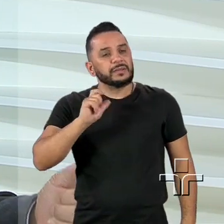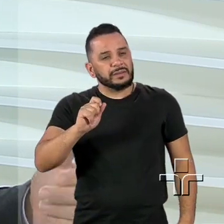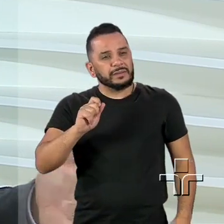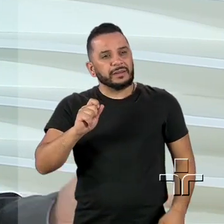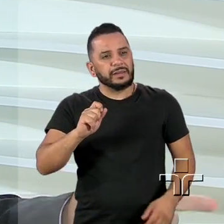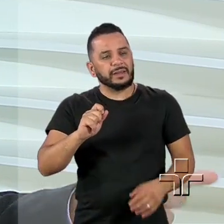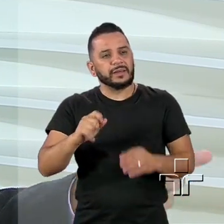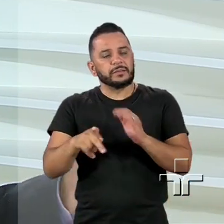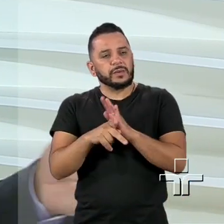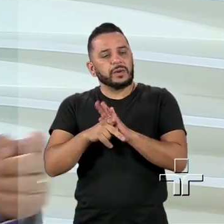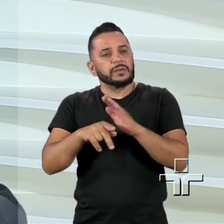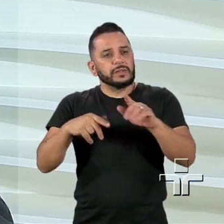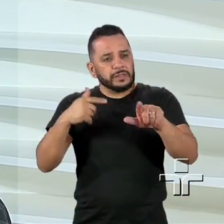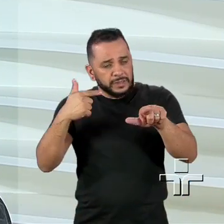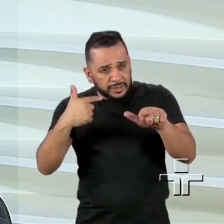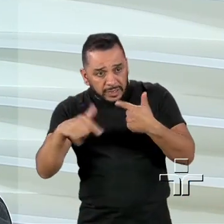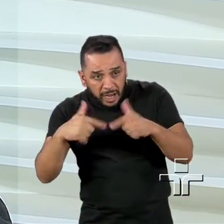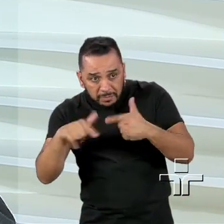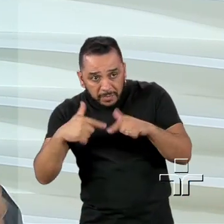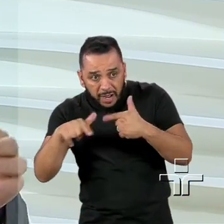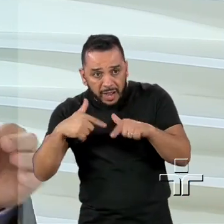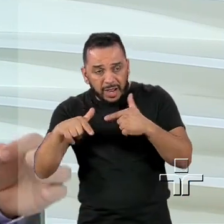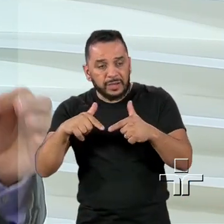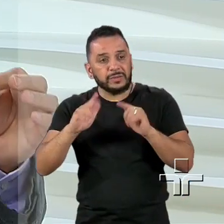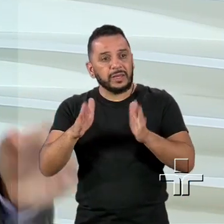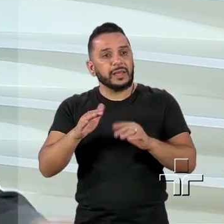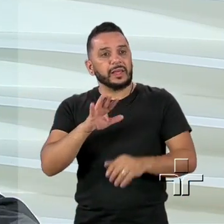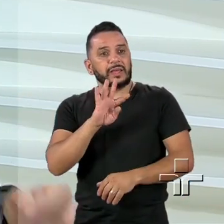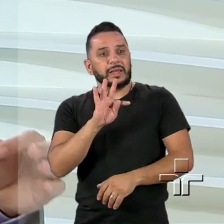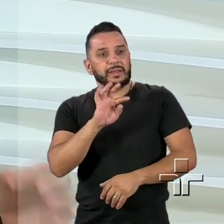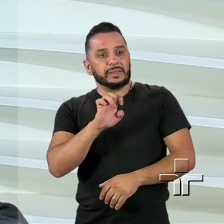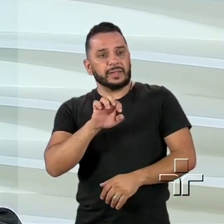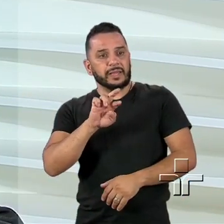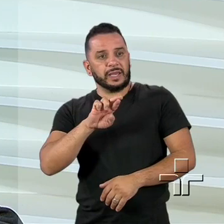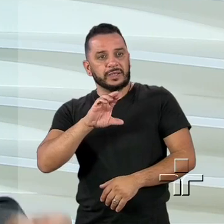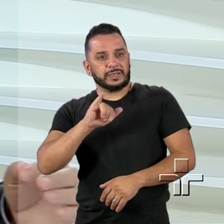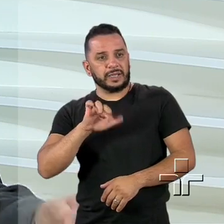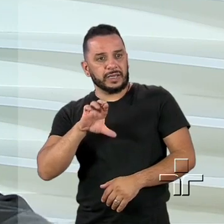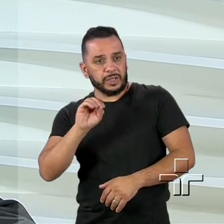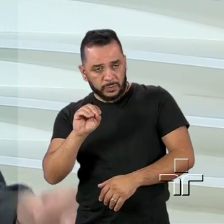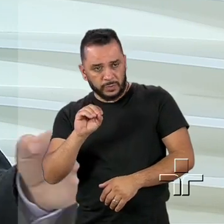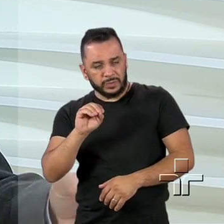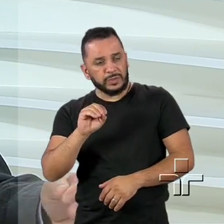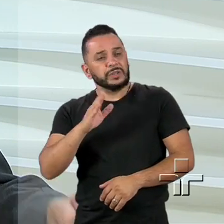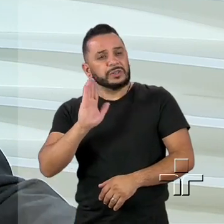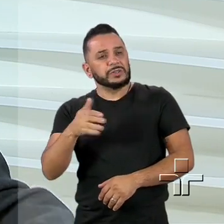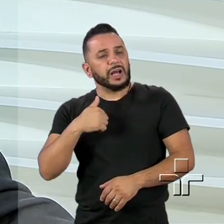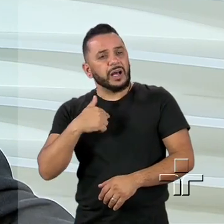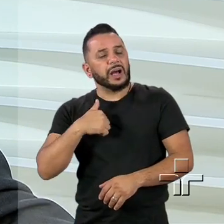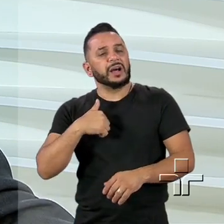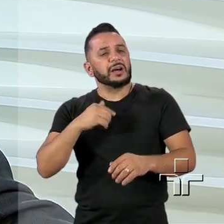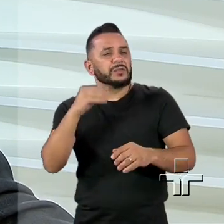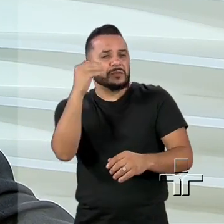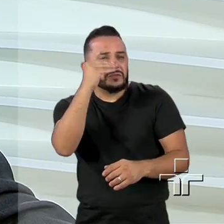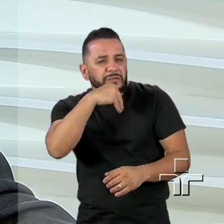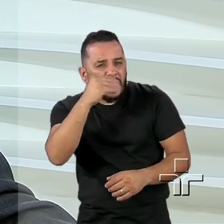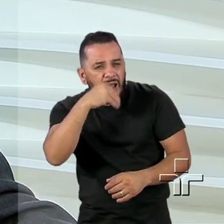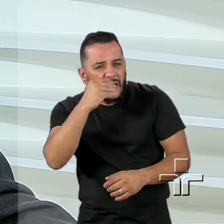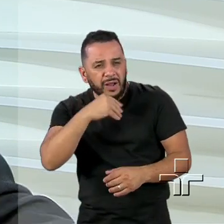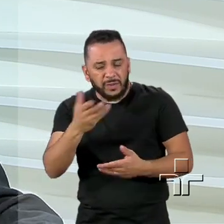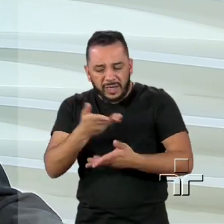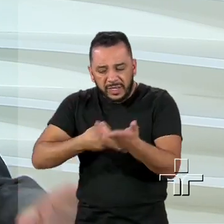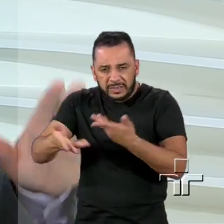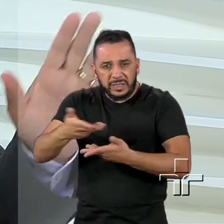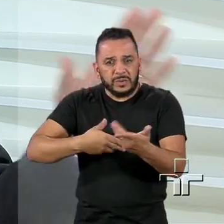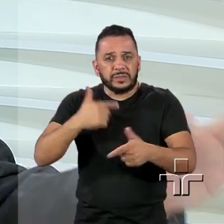e do processo de desmonte das relações de trabalho é um desmonte das relações de trabalho, enfraquecendo drasticamente a relação de